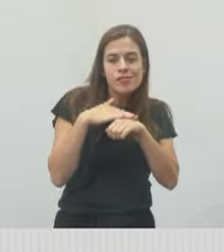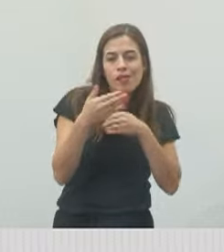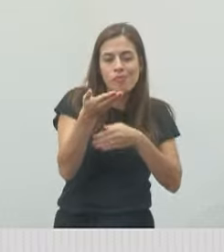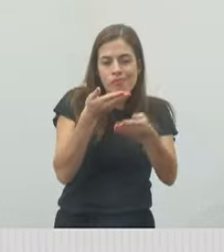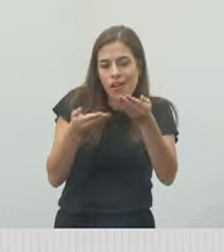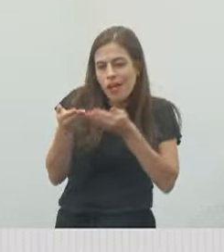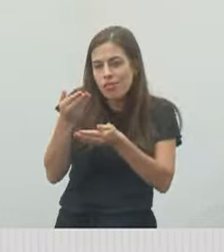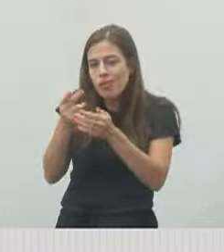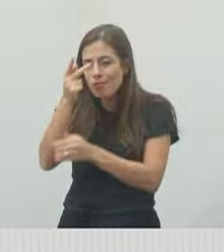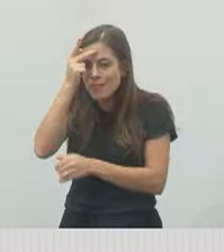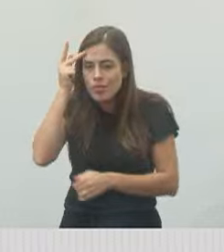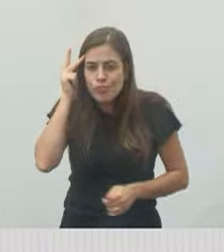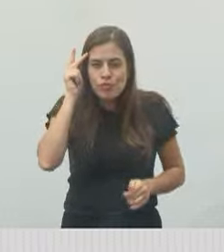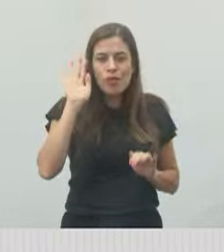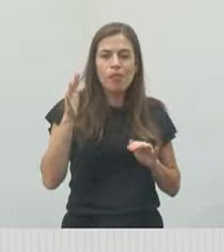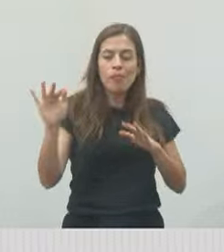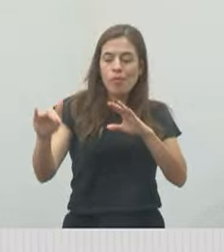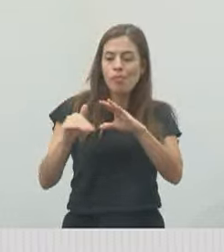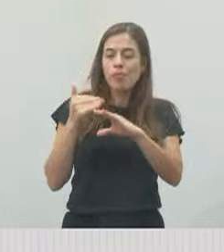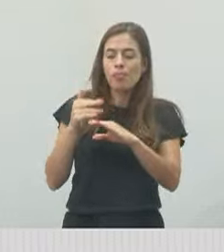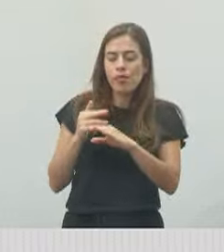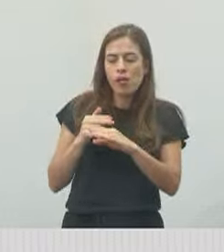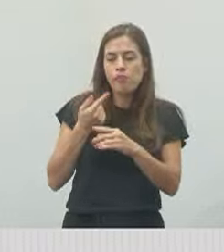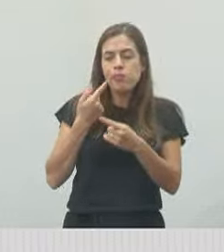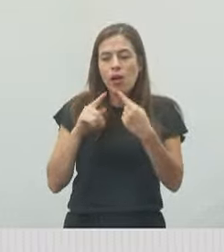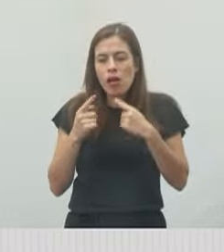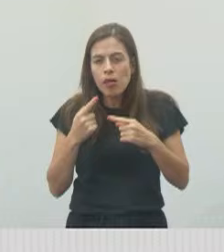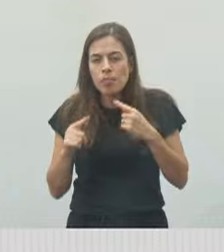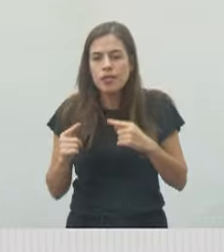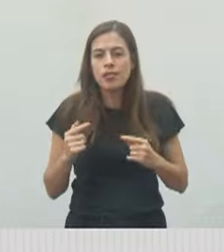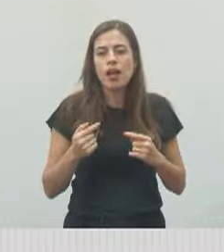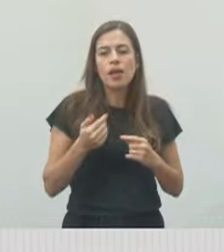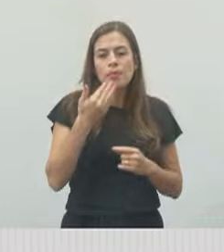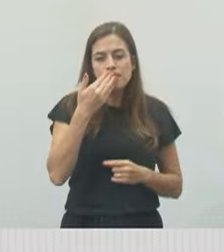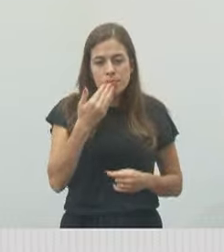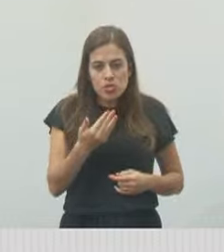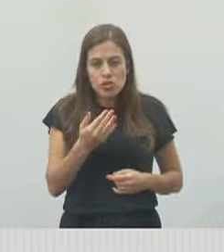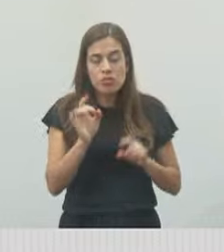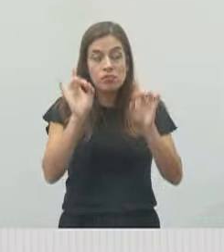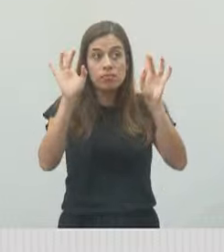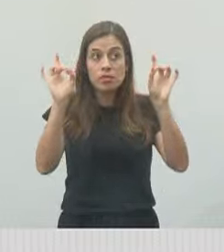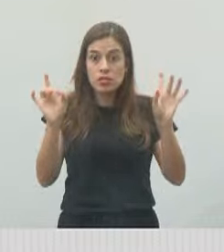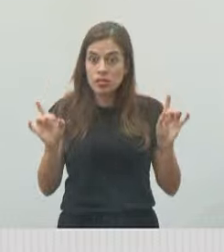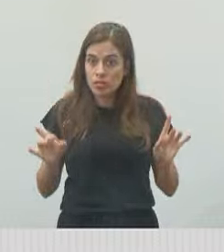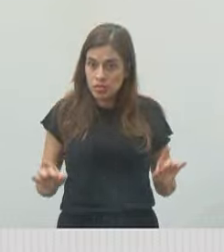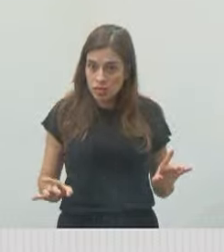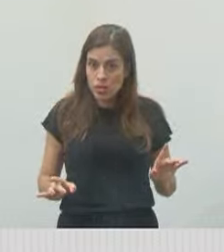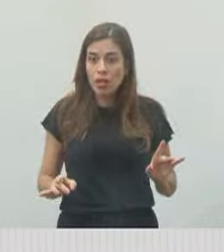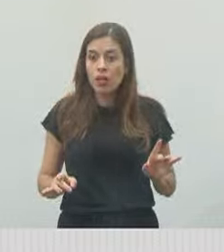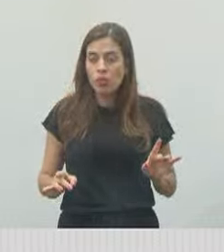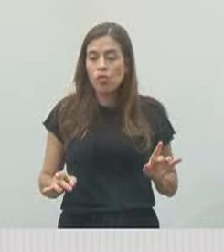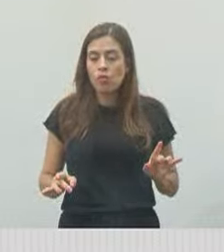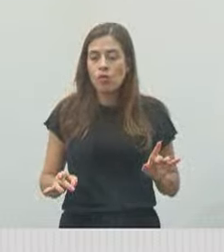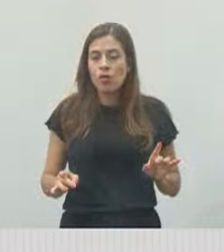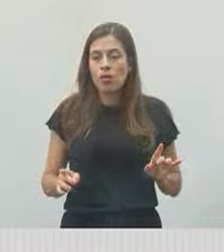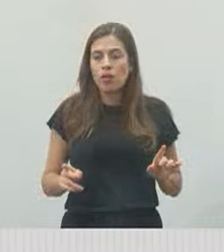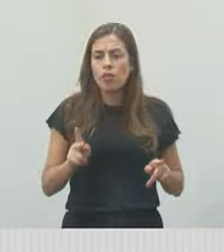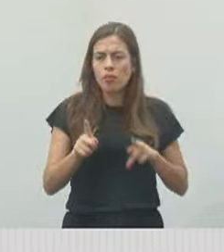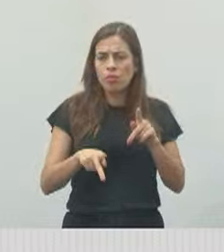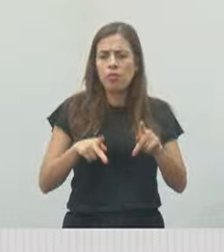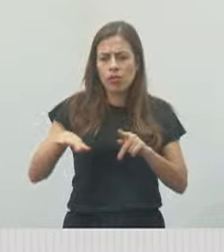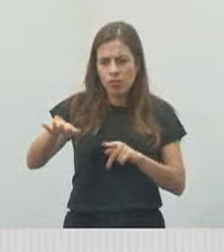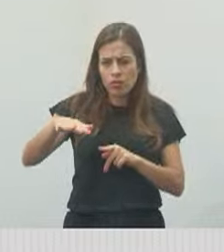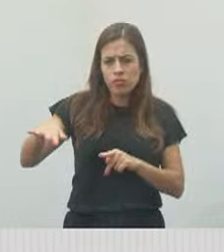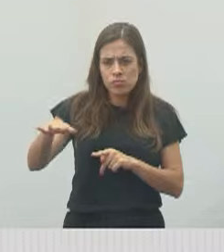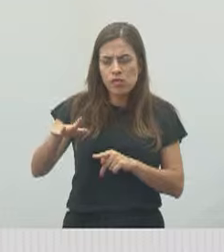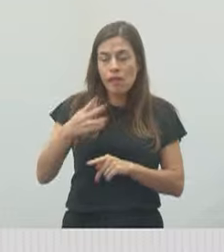os moradores, onde eles mandaram suas reivindicações. Em especial, a reivindicação dos moradores do Residencial